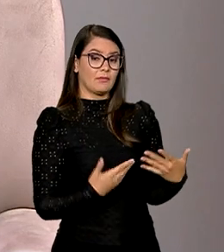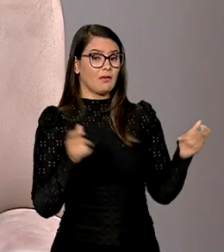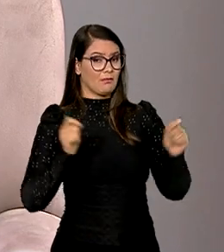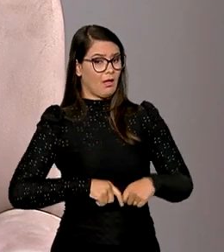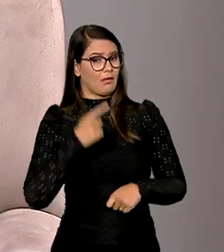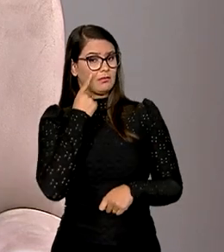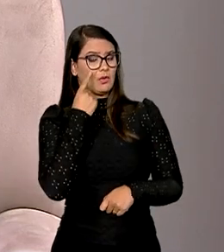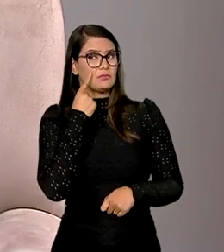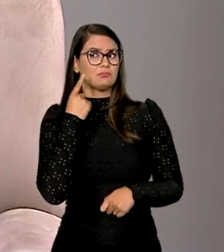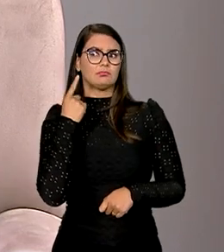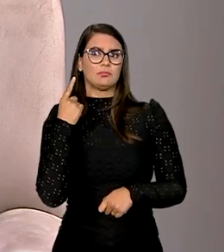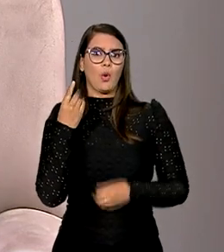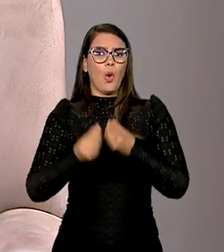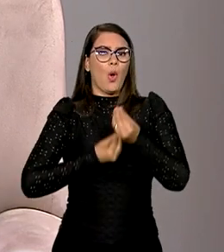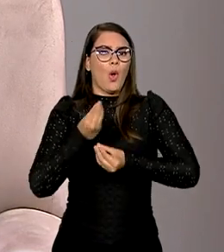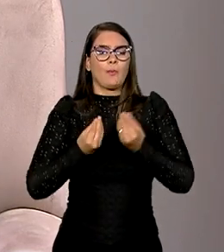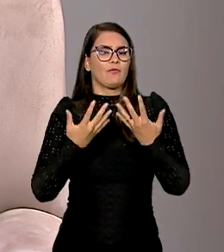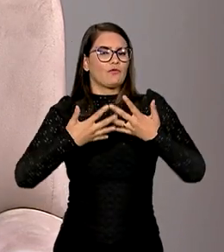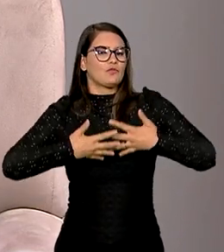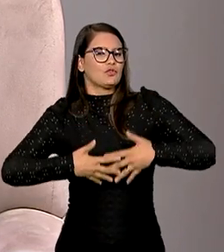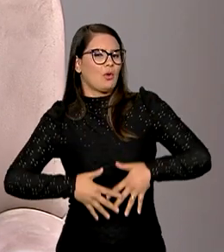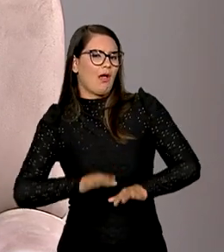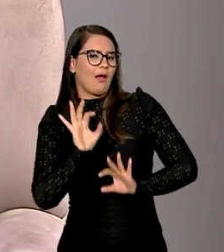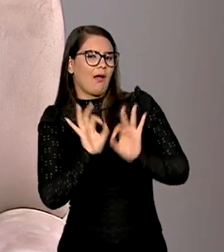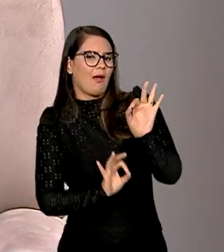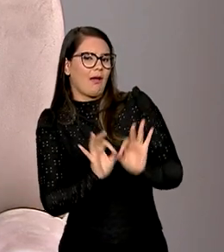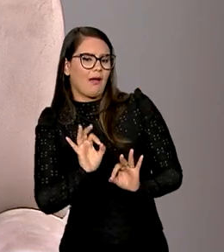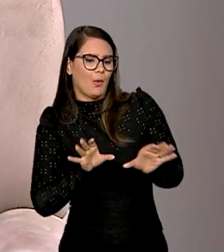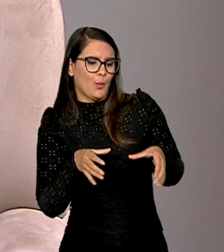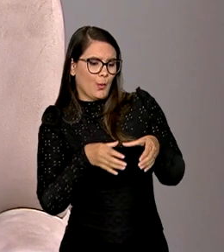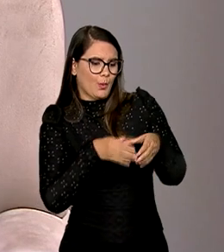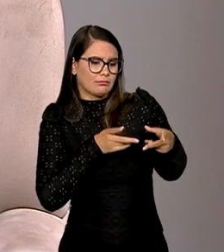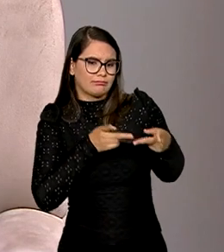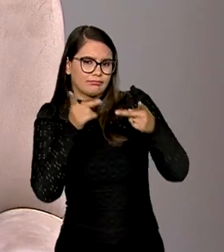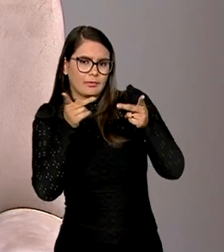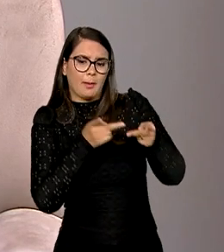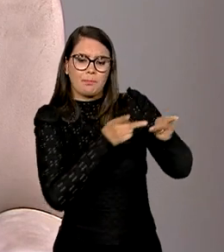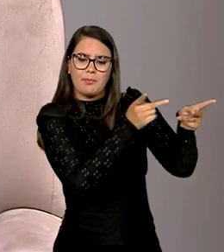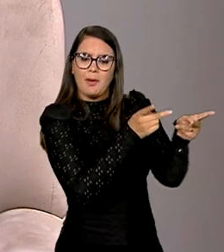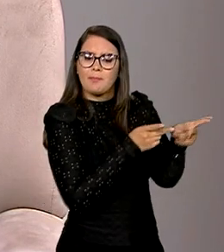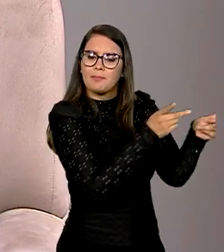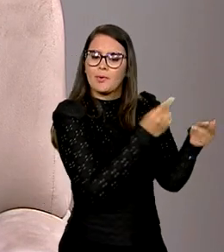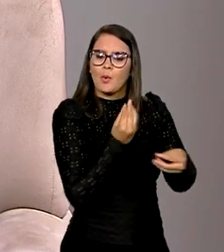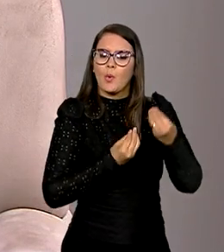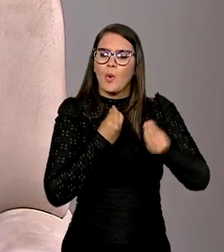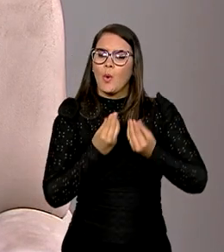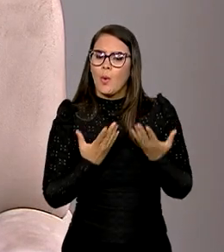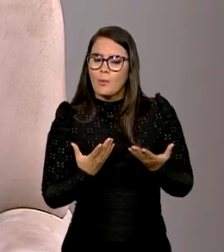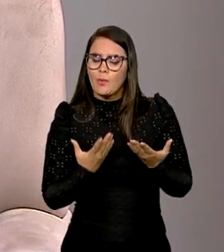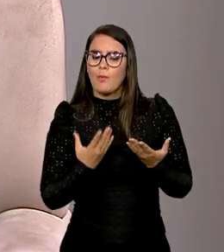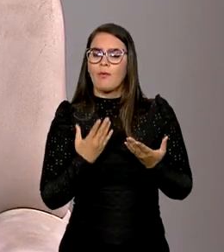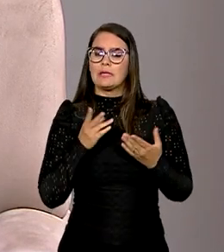vale a pena até a gente resgatar um pouquinho da dinâmica, né? Como que foi planejada a caravana federativa? Ou seja, como que se dá ali cada